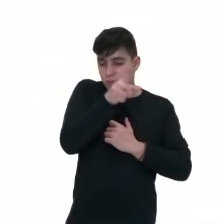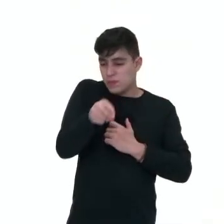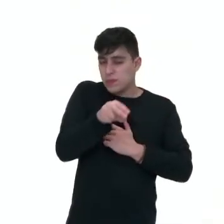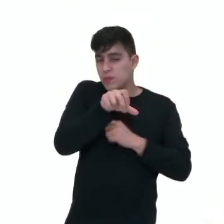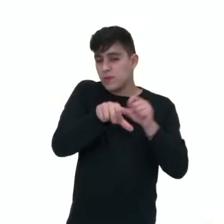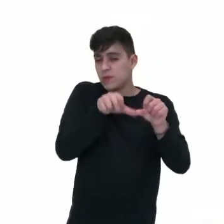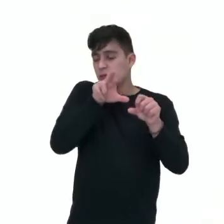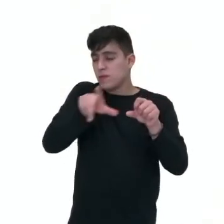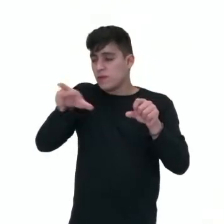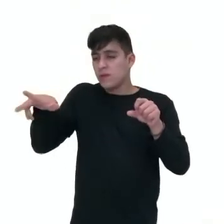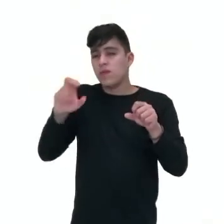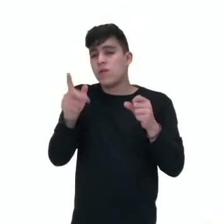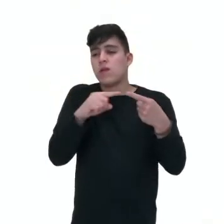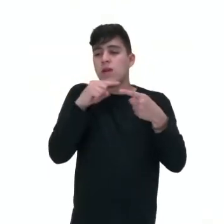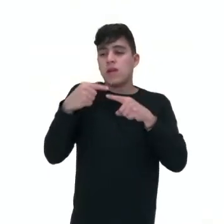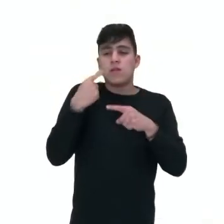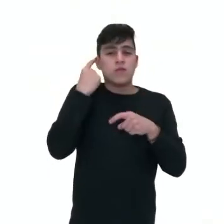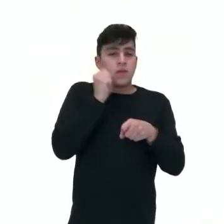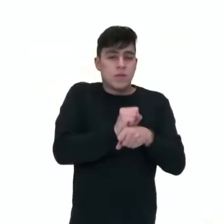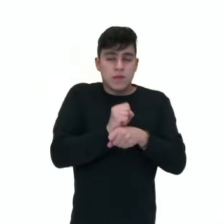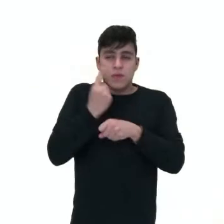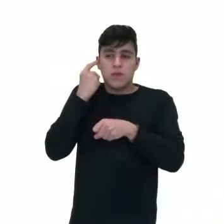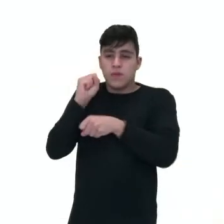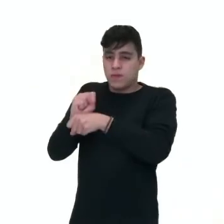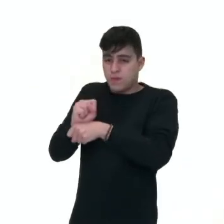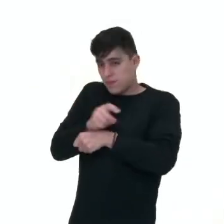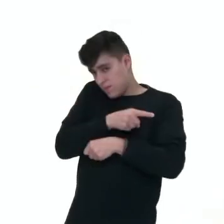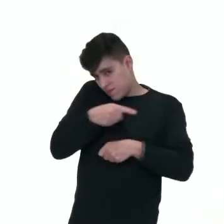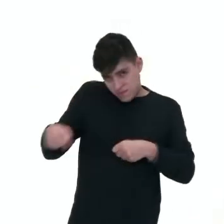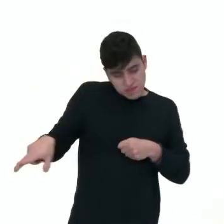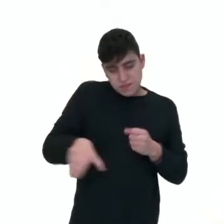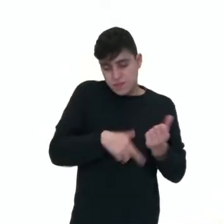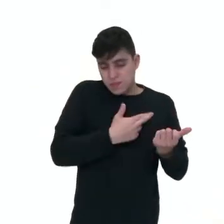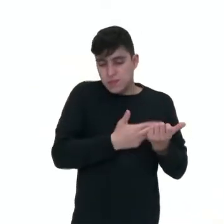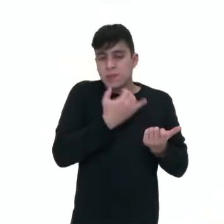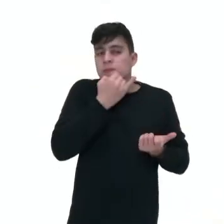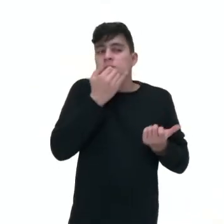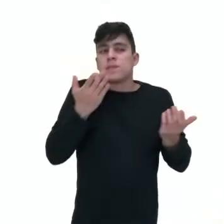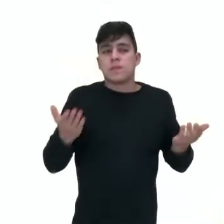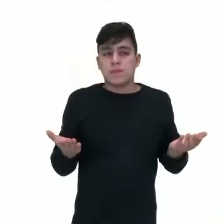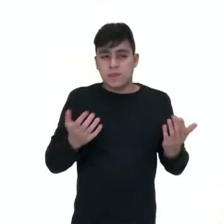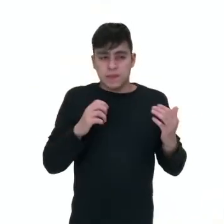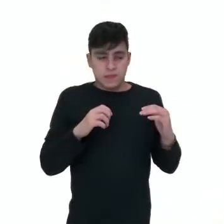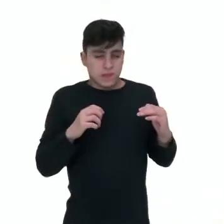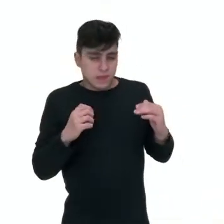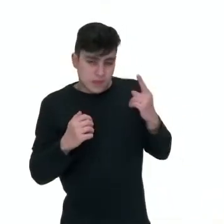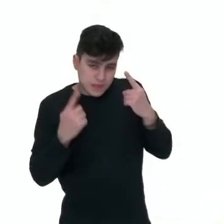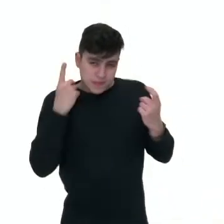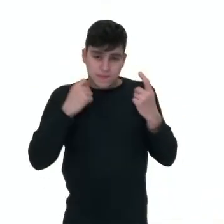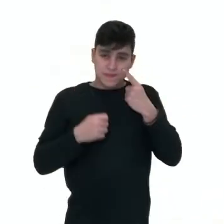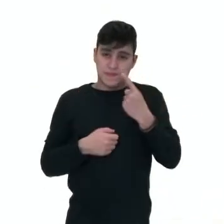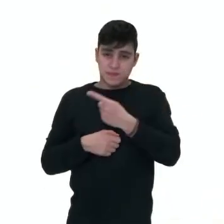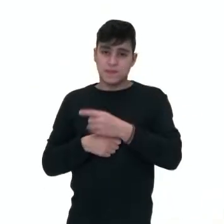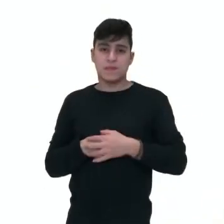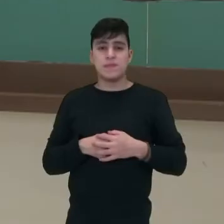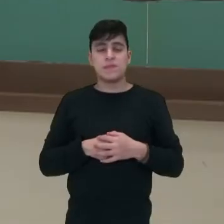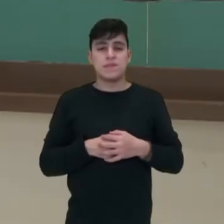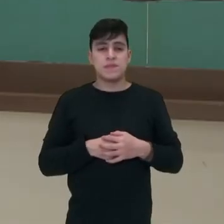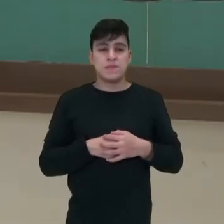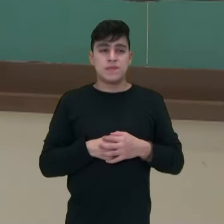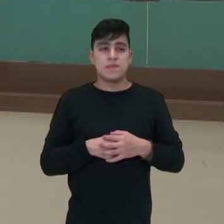ainda articulação entre sons e silêncio, né? Então, o ritmo, lá... Tum, tum, tá! Tum, tum, tá!